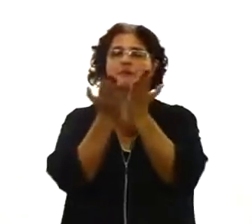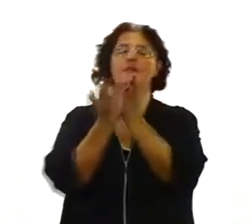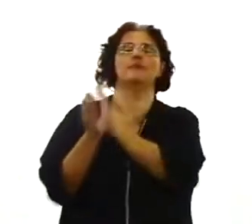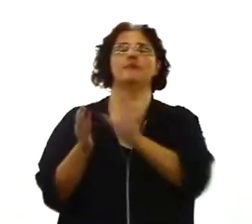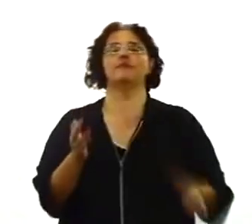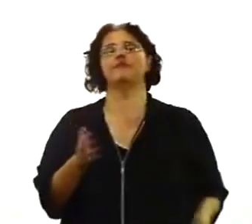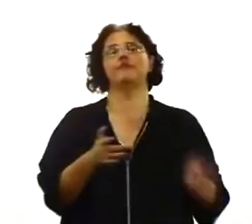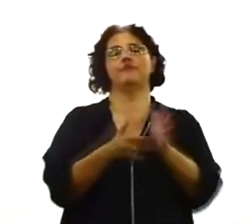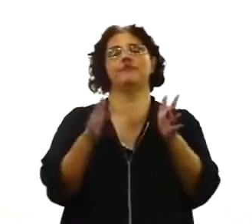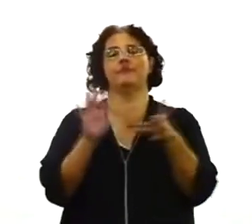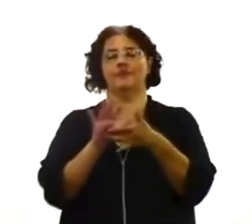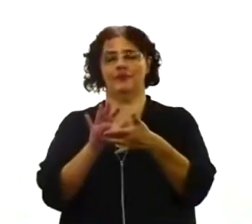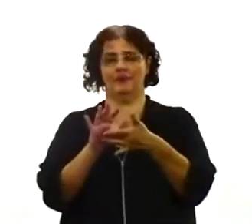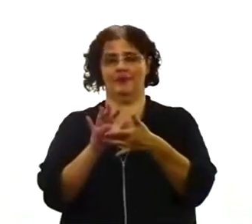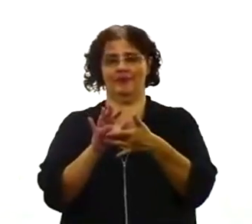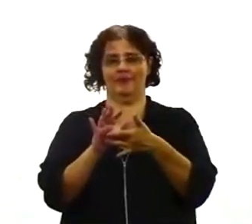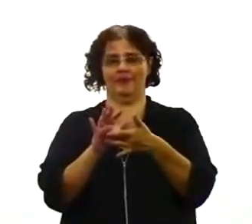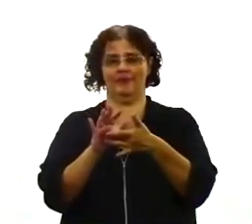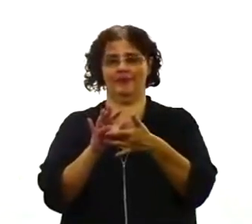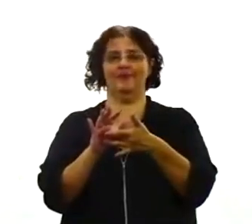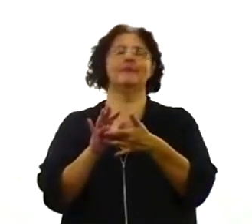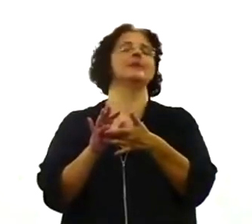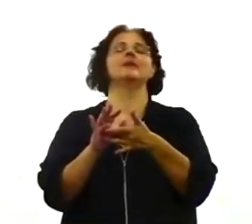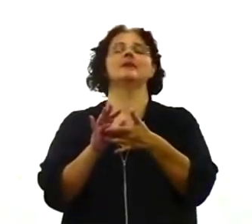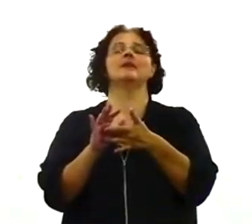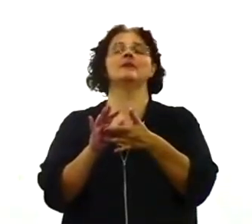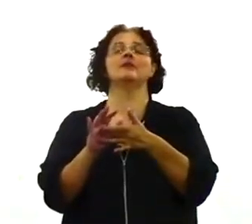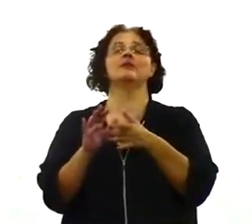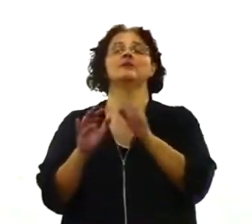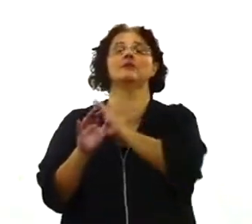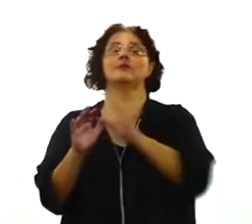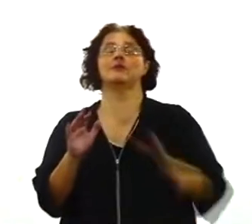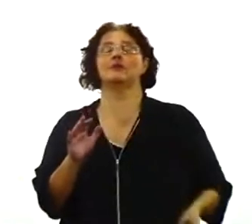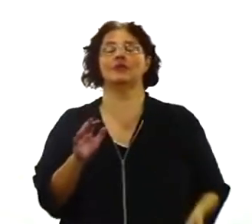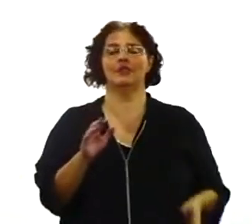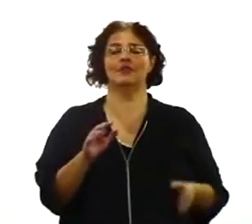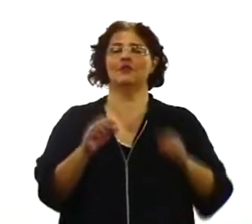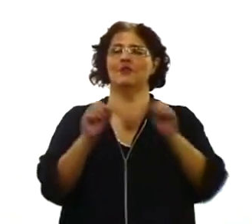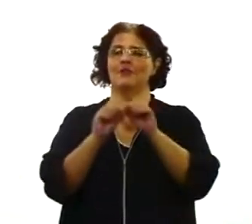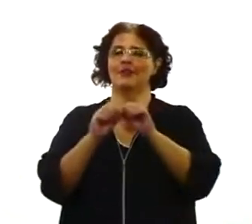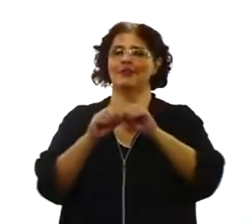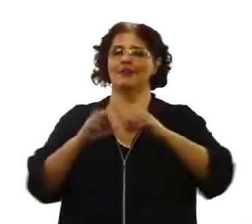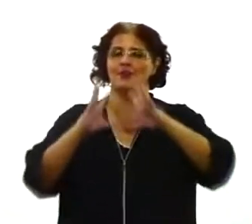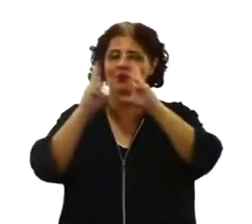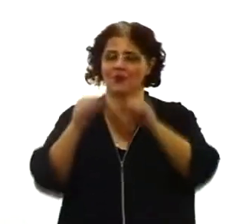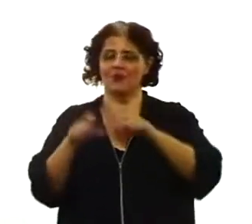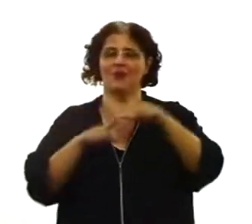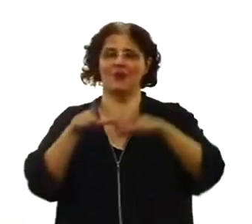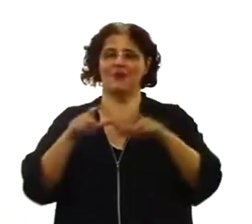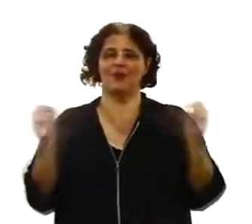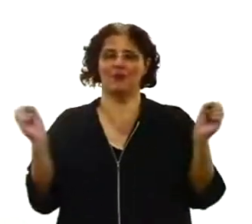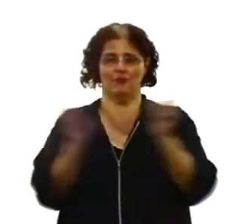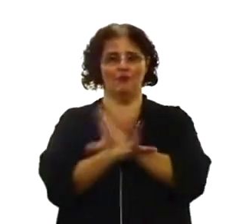verdadeiramente, Jesus Cristo está fazendo este trabalho de maneira completa, receberão o